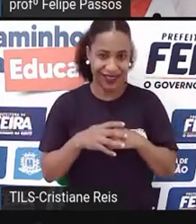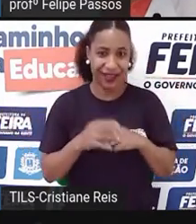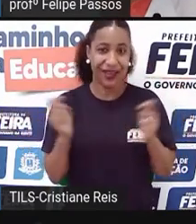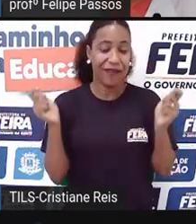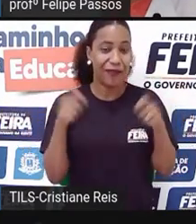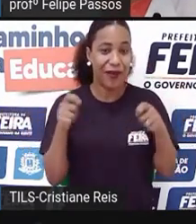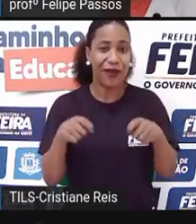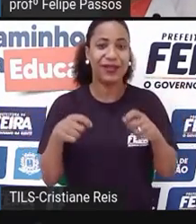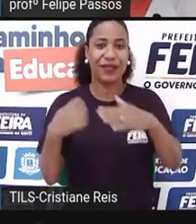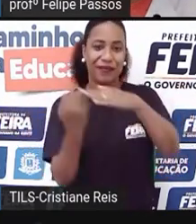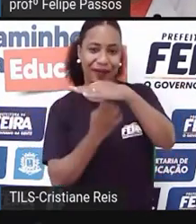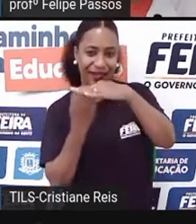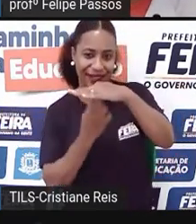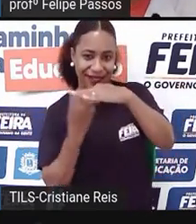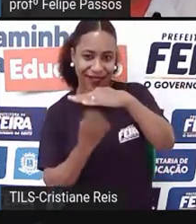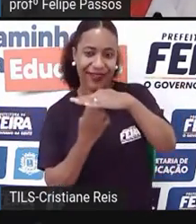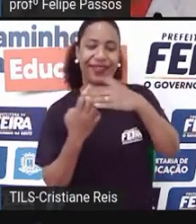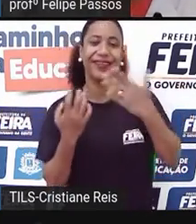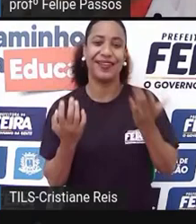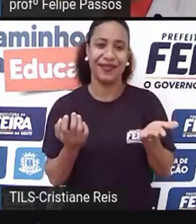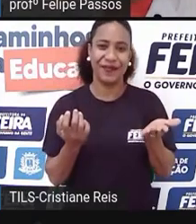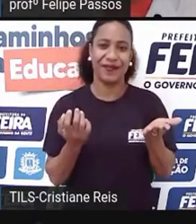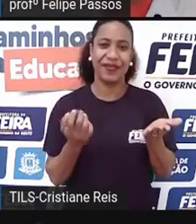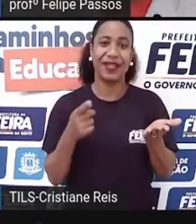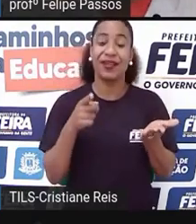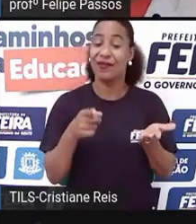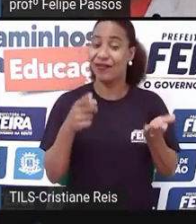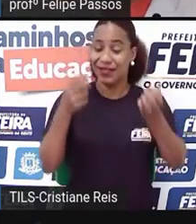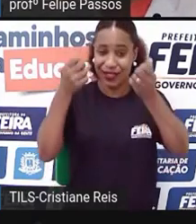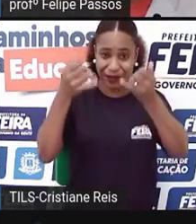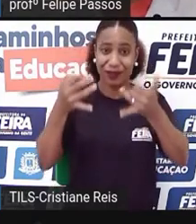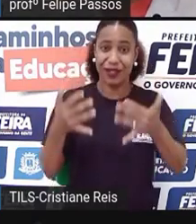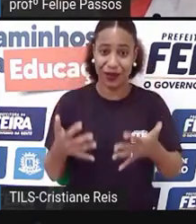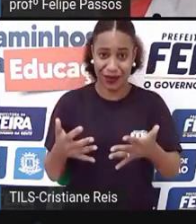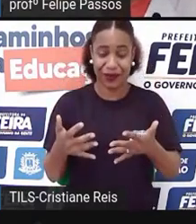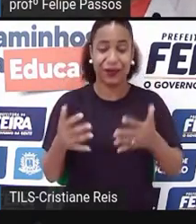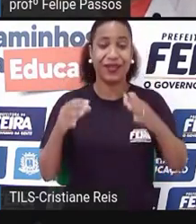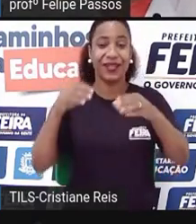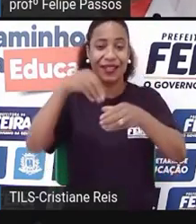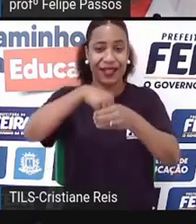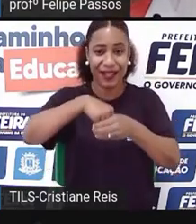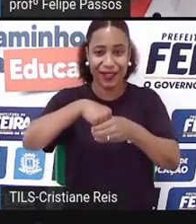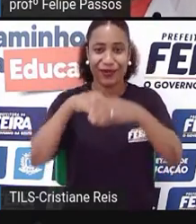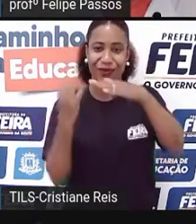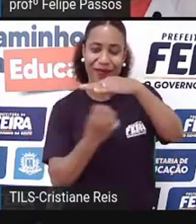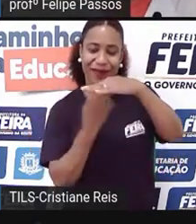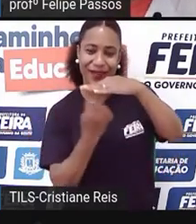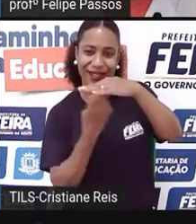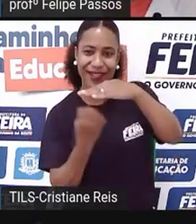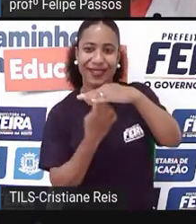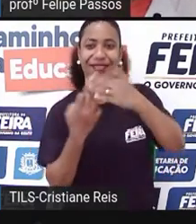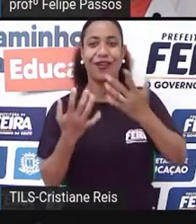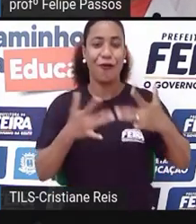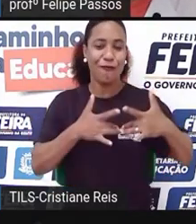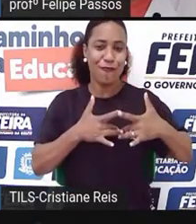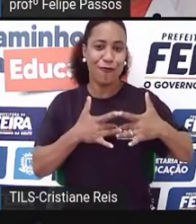empreendendo, seja, como você mesmo falou, Felipe, dentro de uma organização, seja como um voluntário